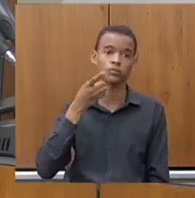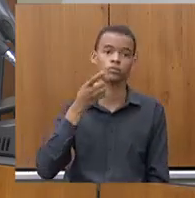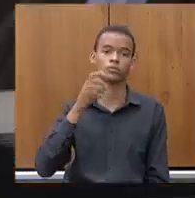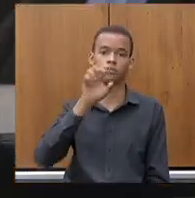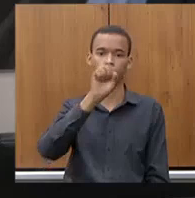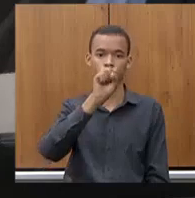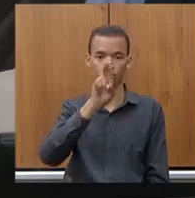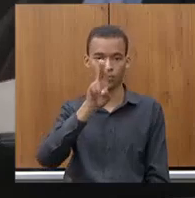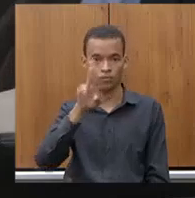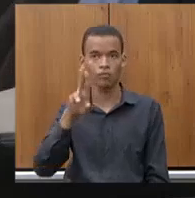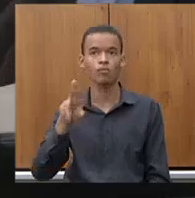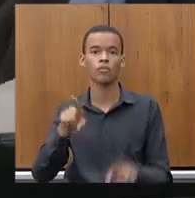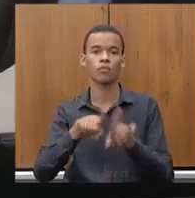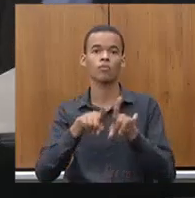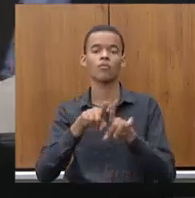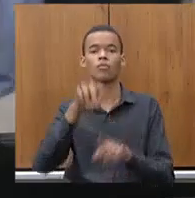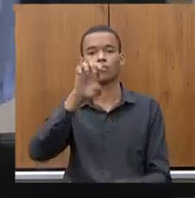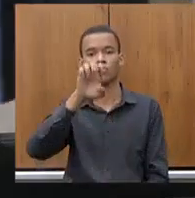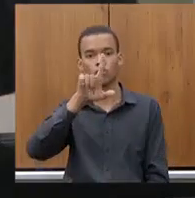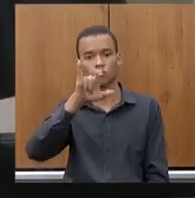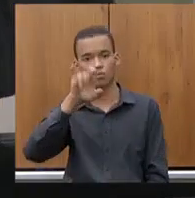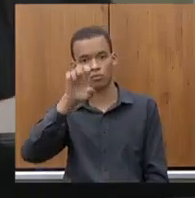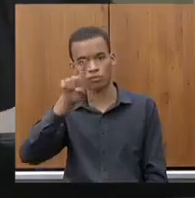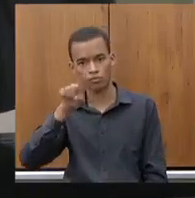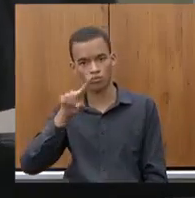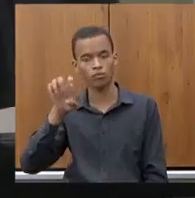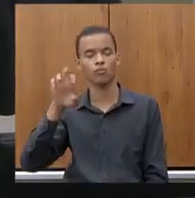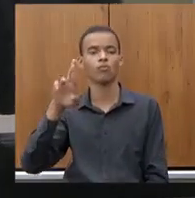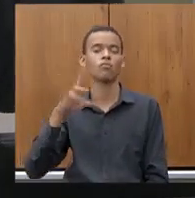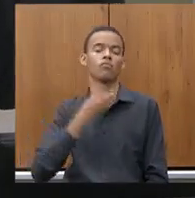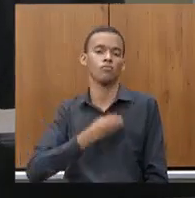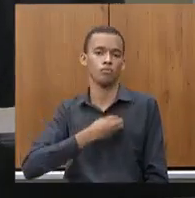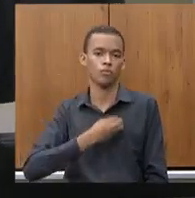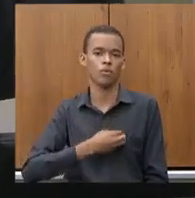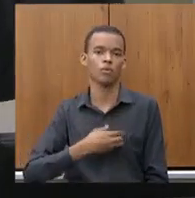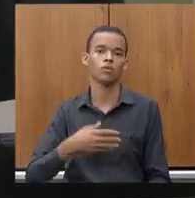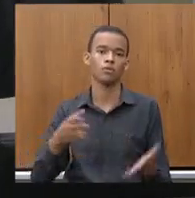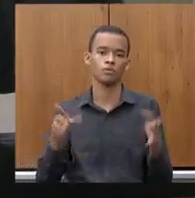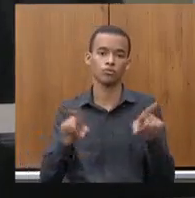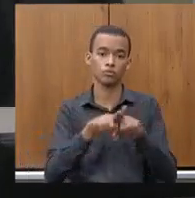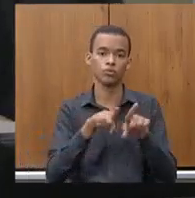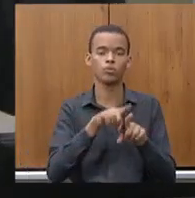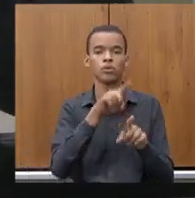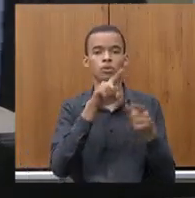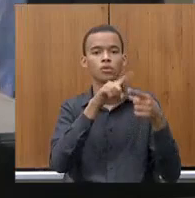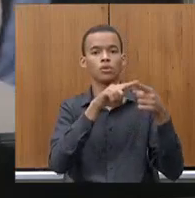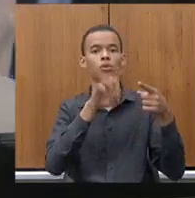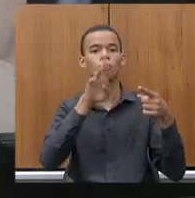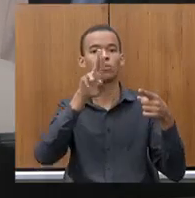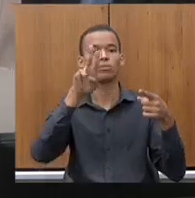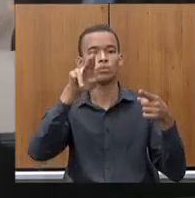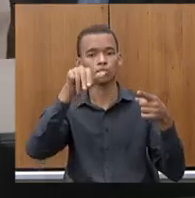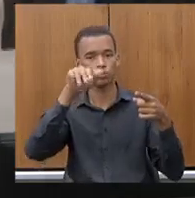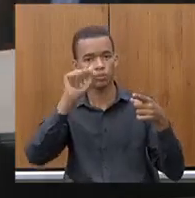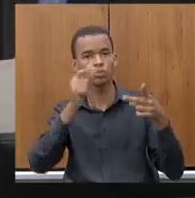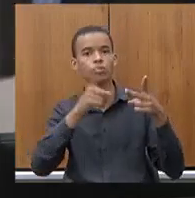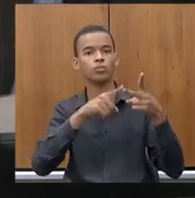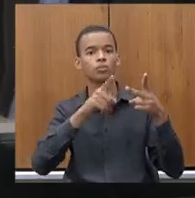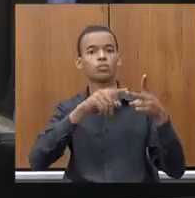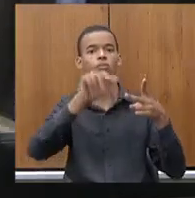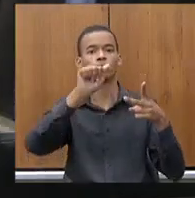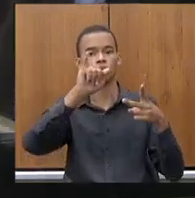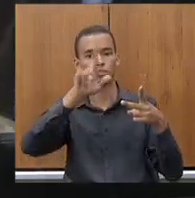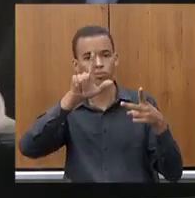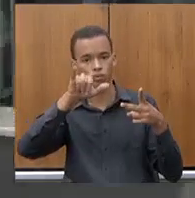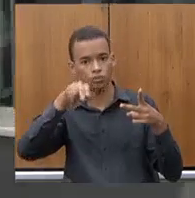Francisco, e também que estão ali na galeria Bruna Fontes e Aline Silveira, não é isso? Obrigado